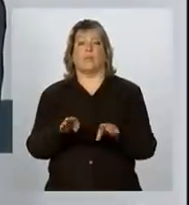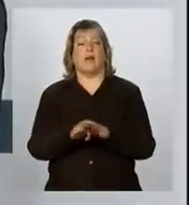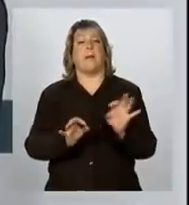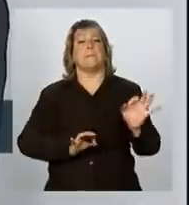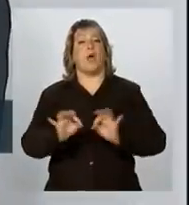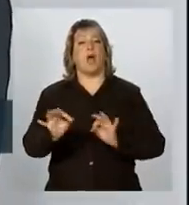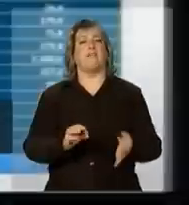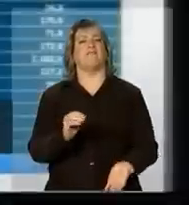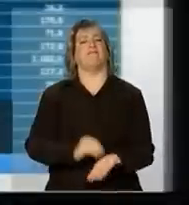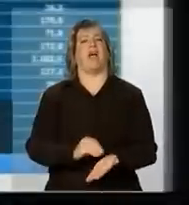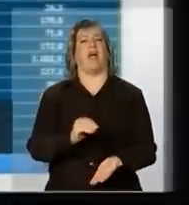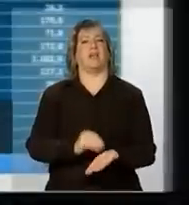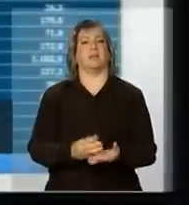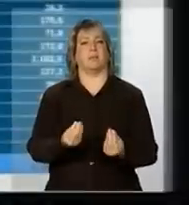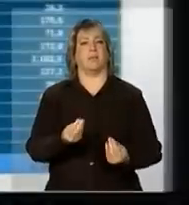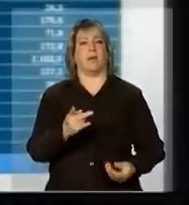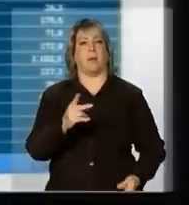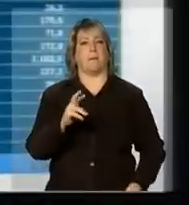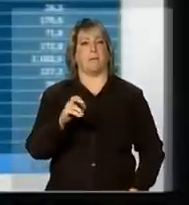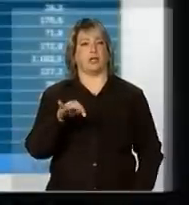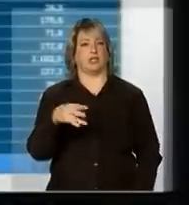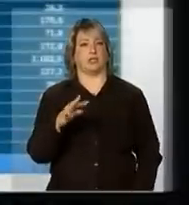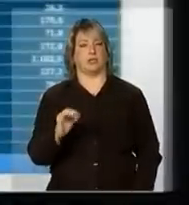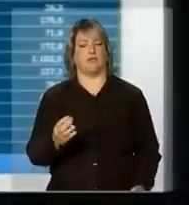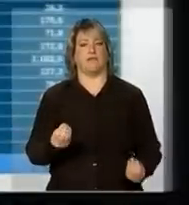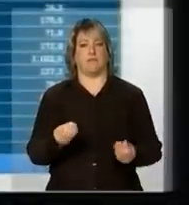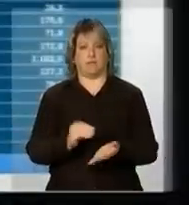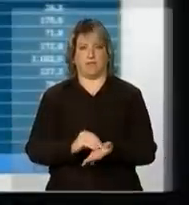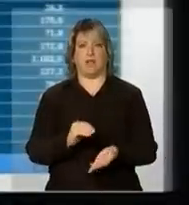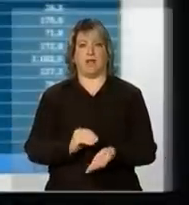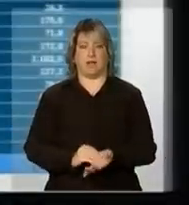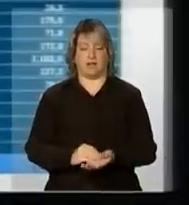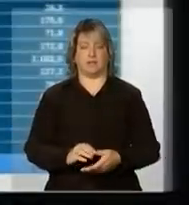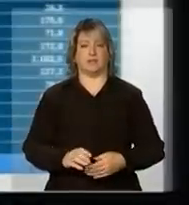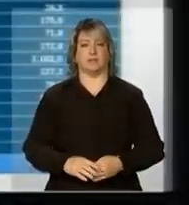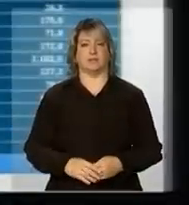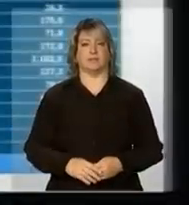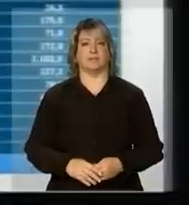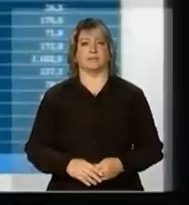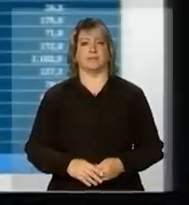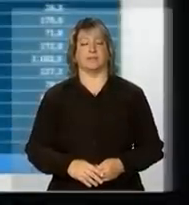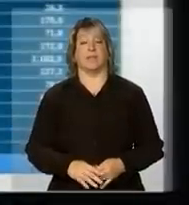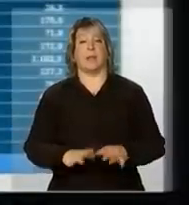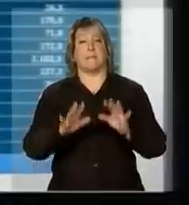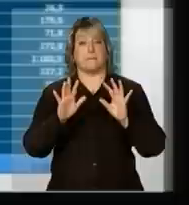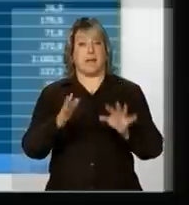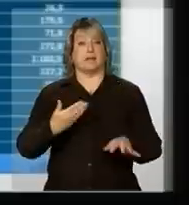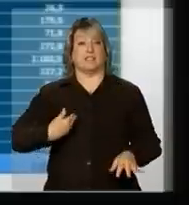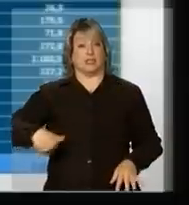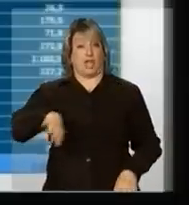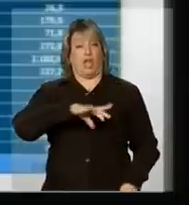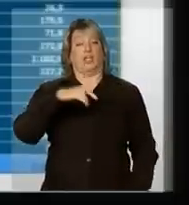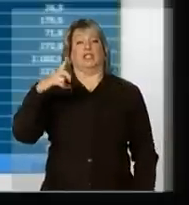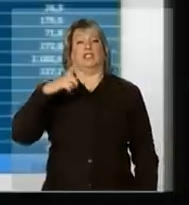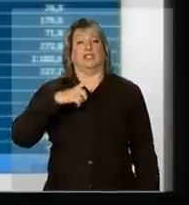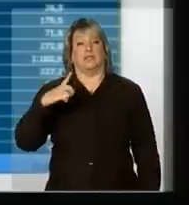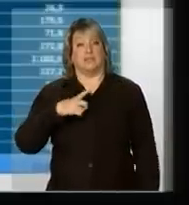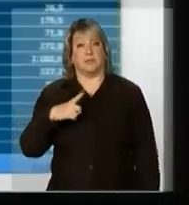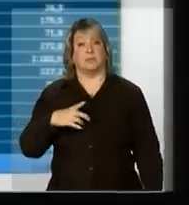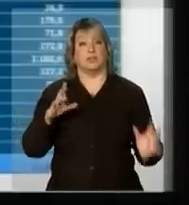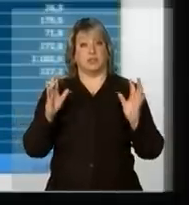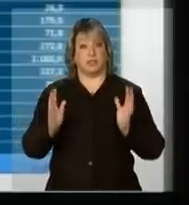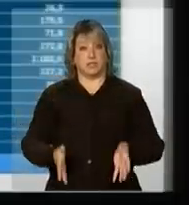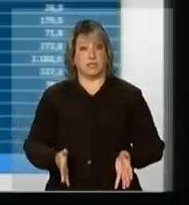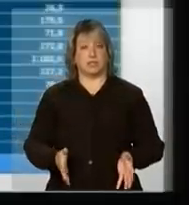nas questões de risco e dos desastres naturais. Mas nós tivemos aí já, e